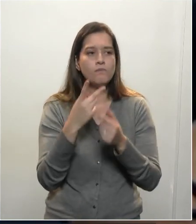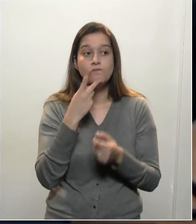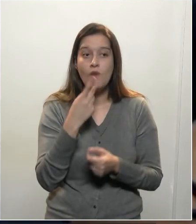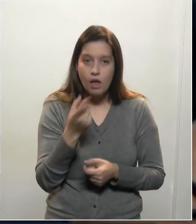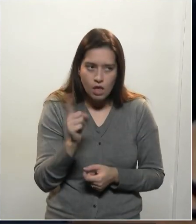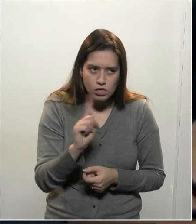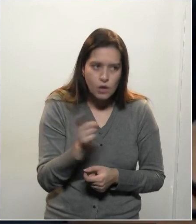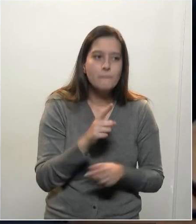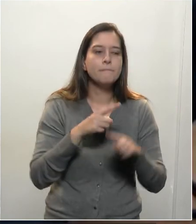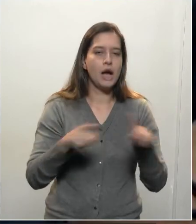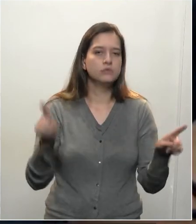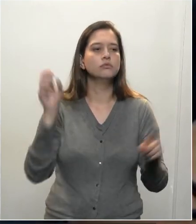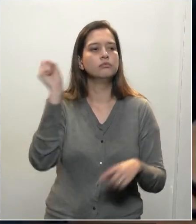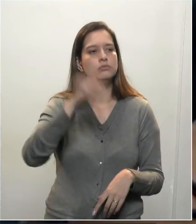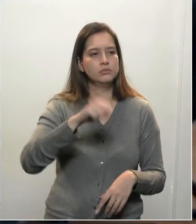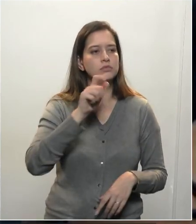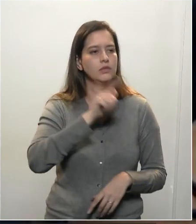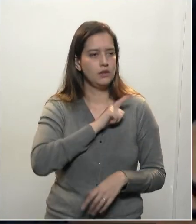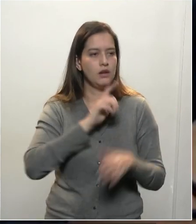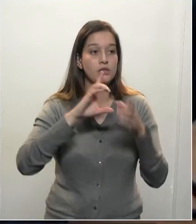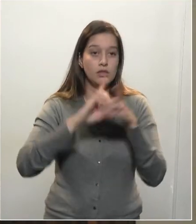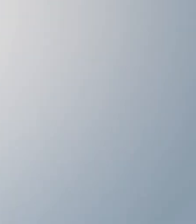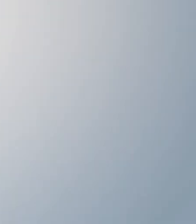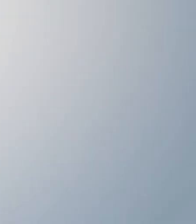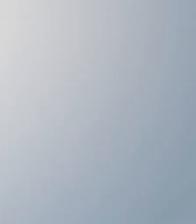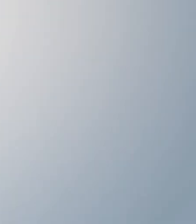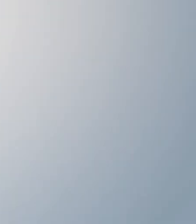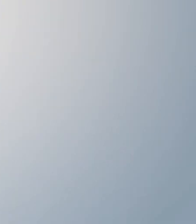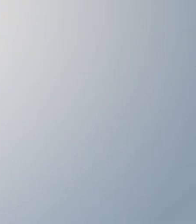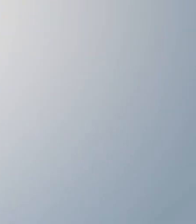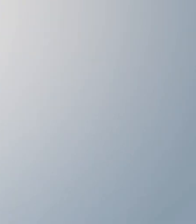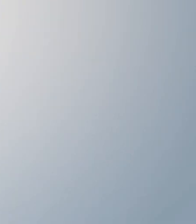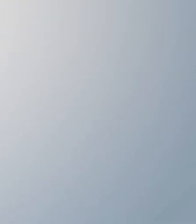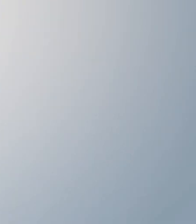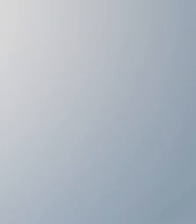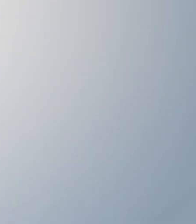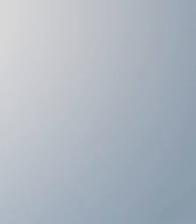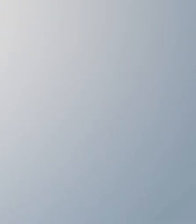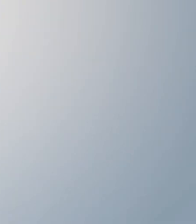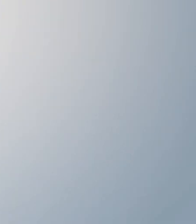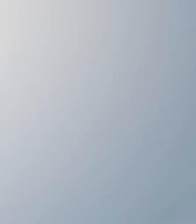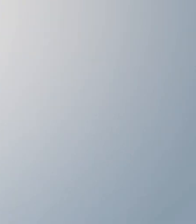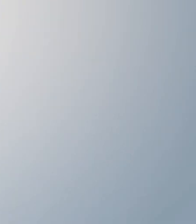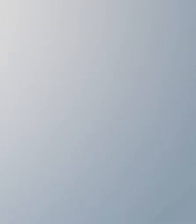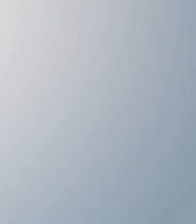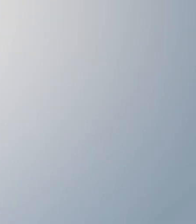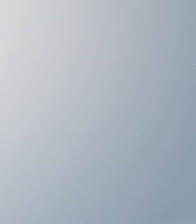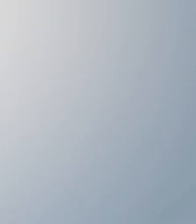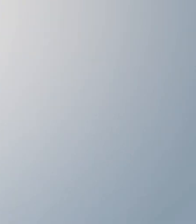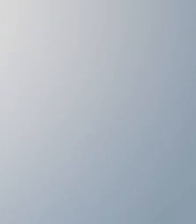escolha vai caber aos mesmos que votam hoje. Muito obrigado. Legenda Zanotto